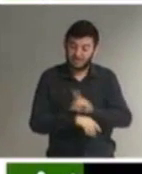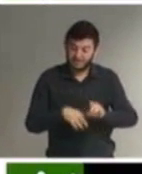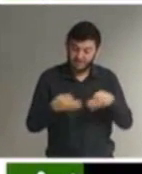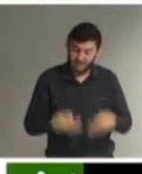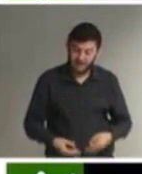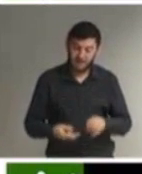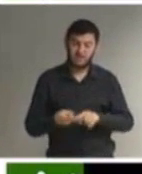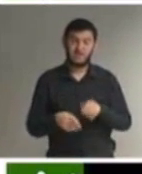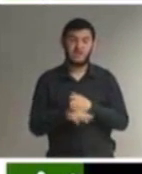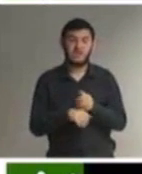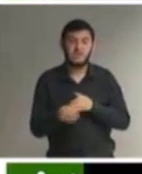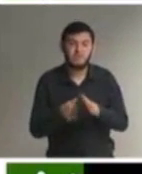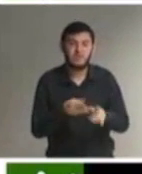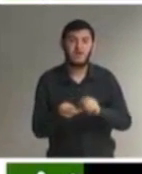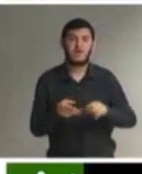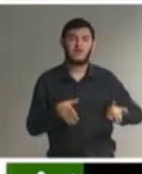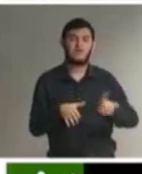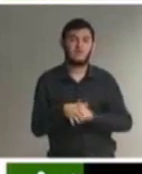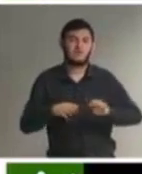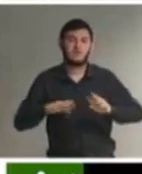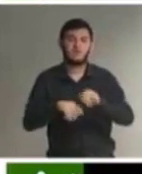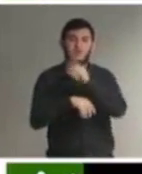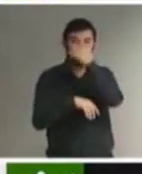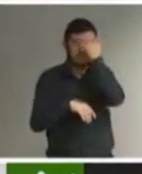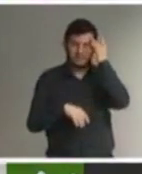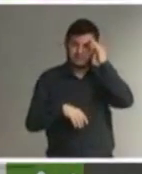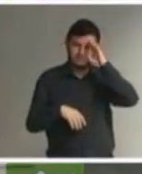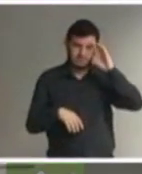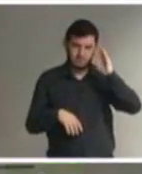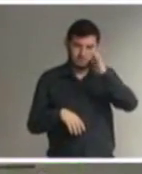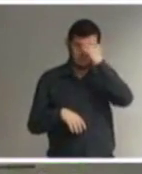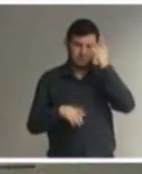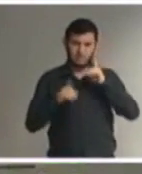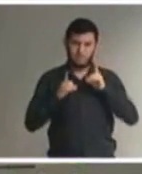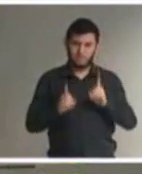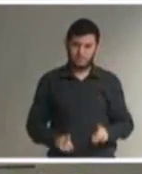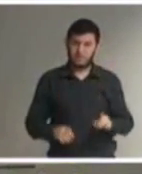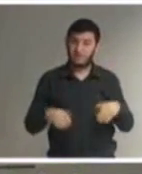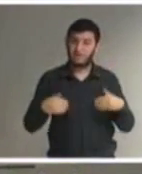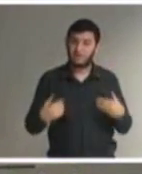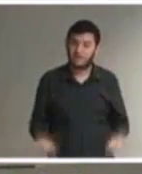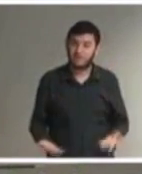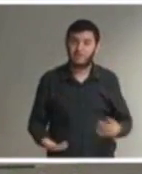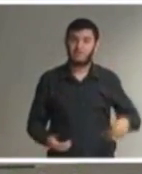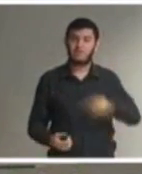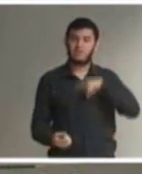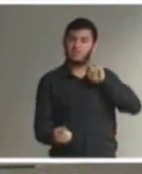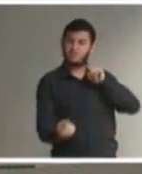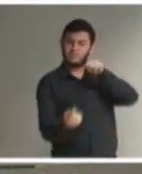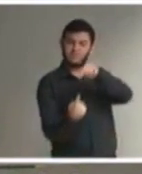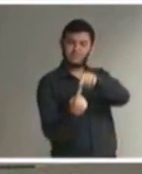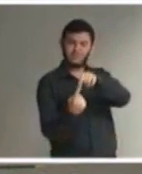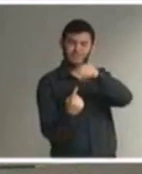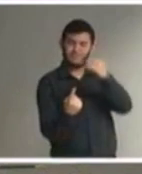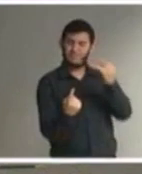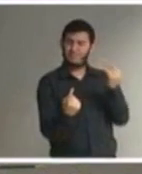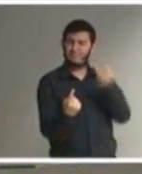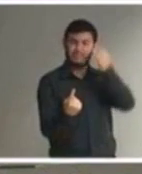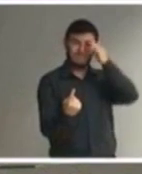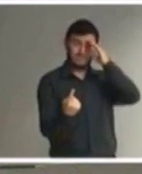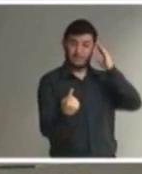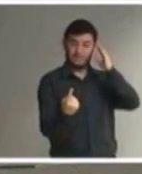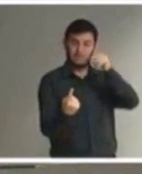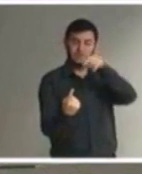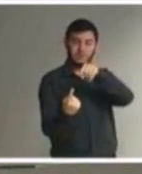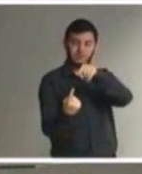plena para todas as pessoas inclusive para as pessoas com deficiência esse o nosso grande objetivo grande objetivo dessa